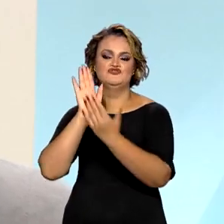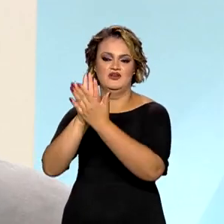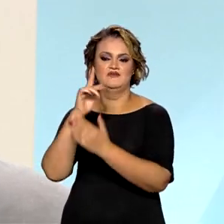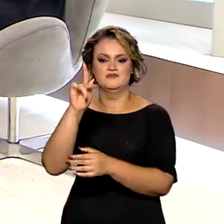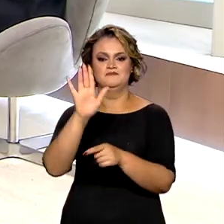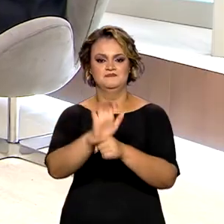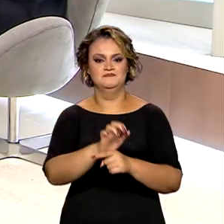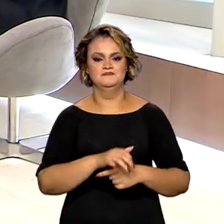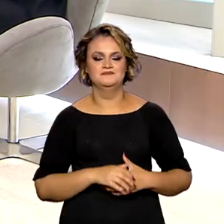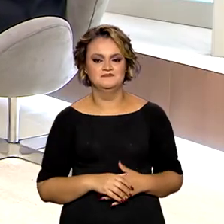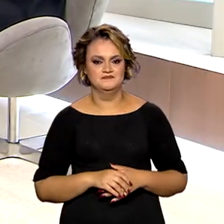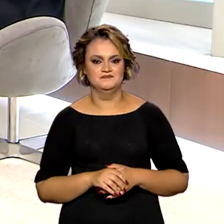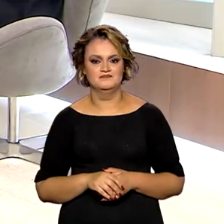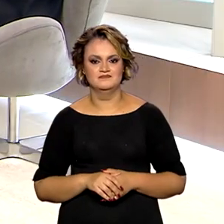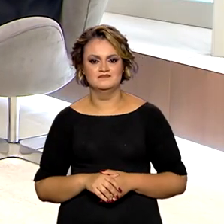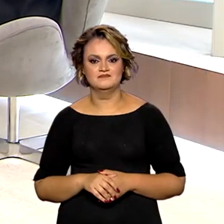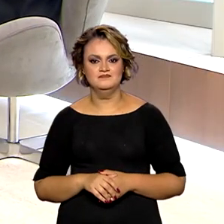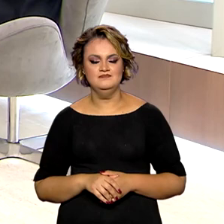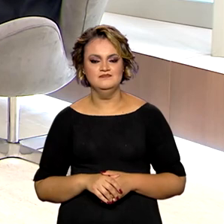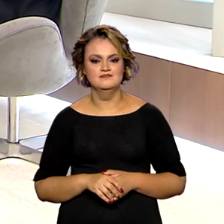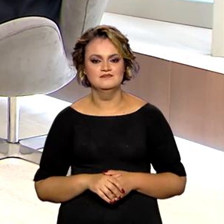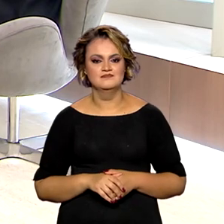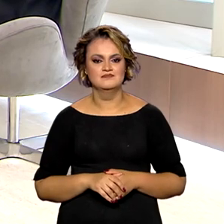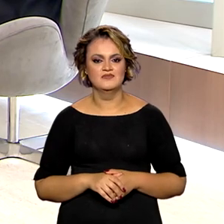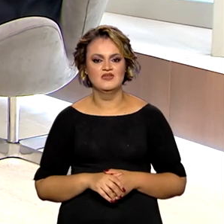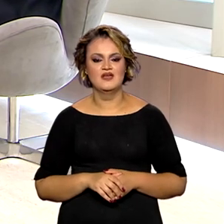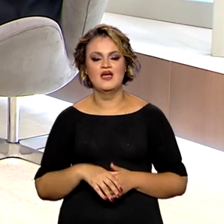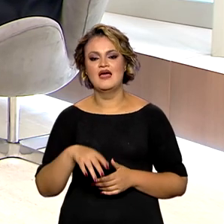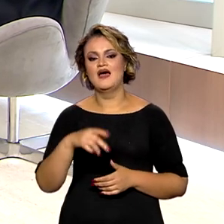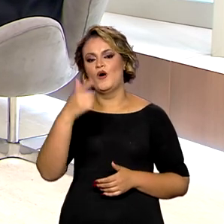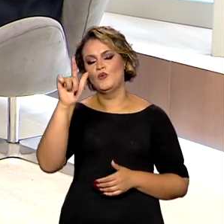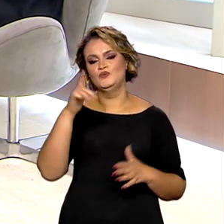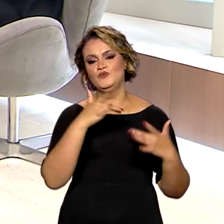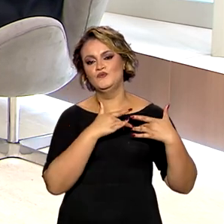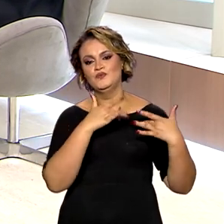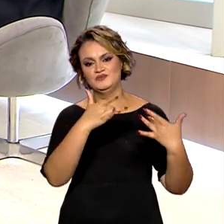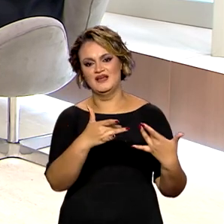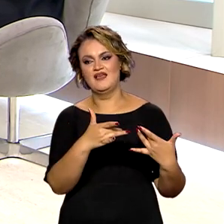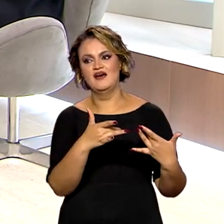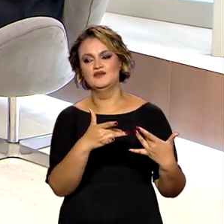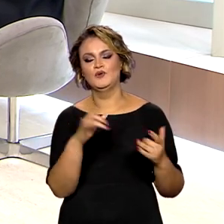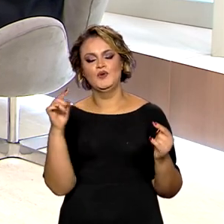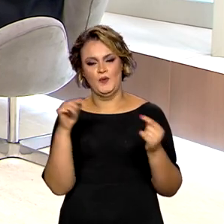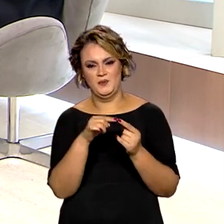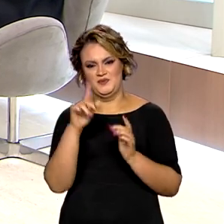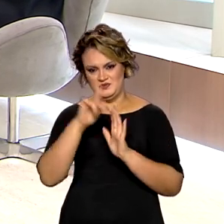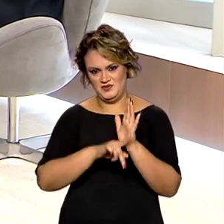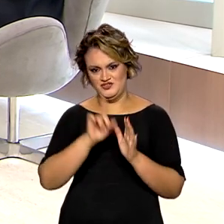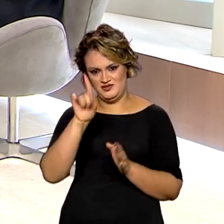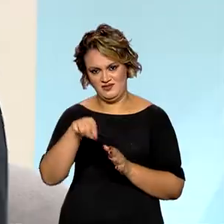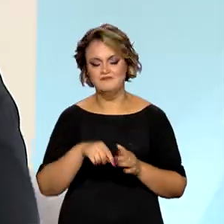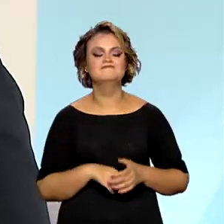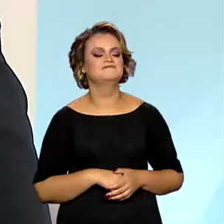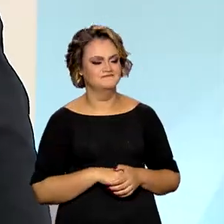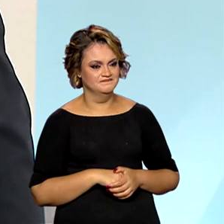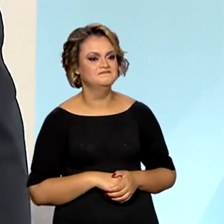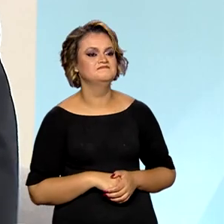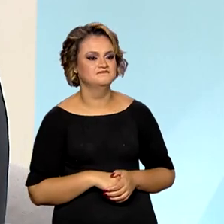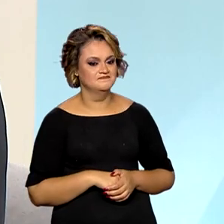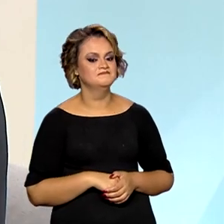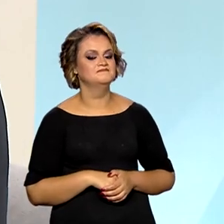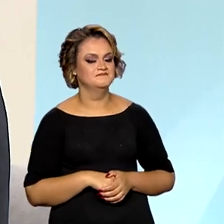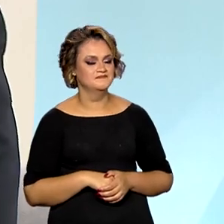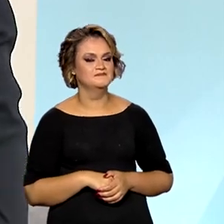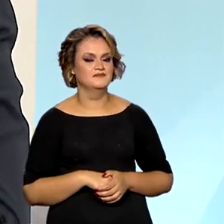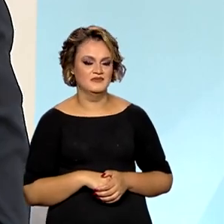estado. E tem também agora uma questão do voluntariado ligado ao Mães do Brasil, não é isso? Isso, isso, Paulo. Uma